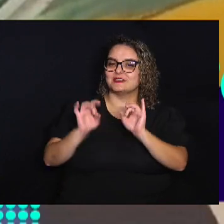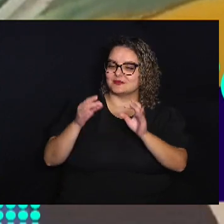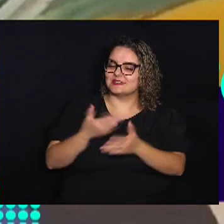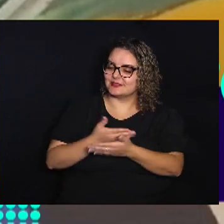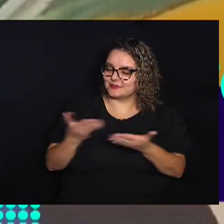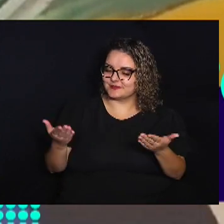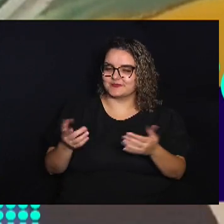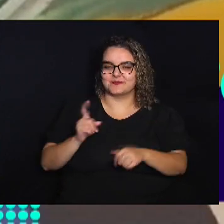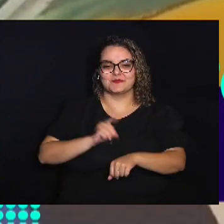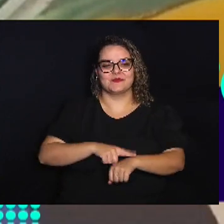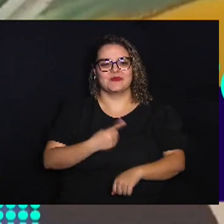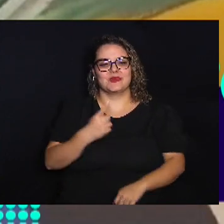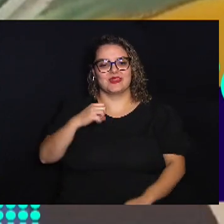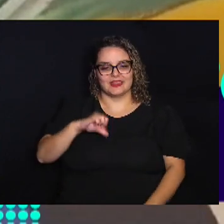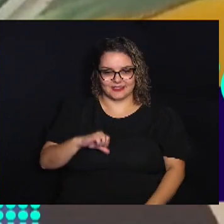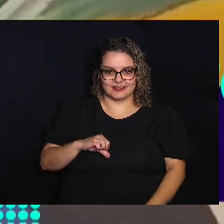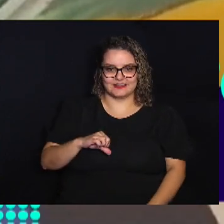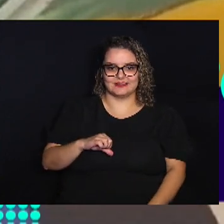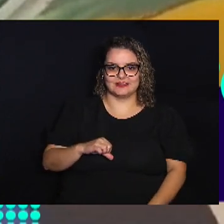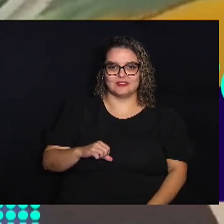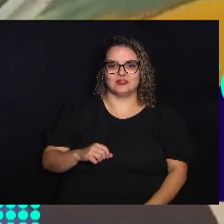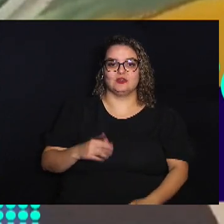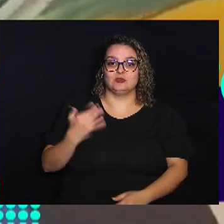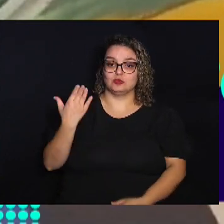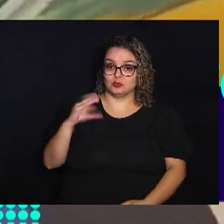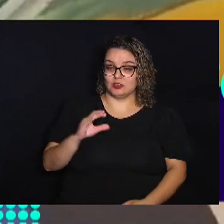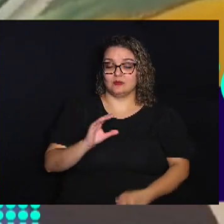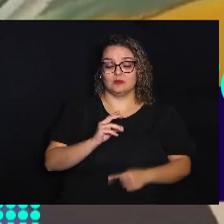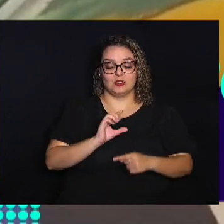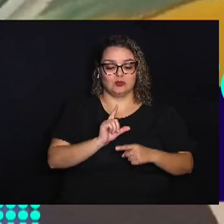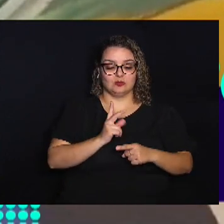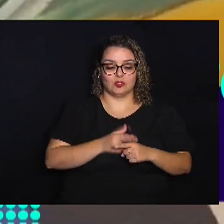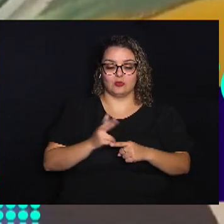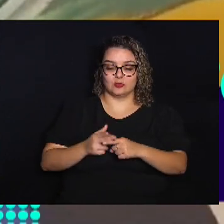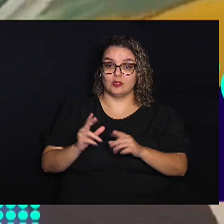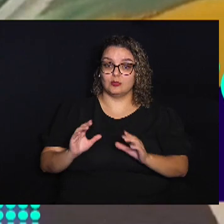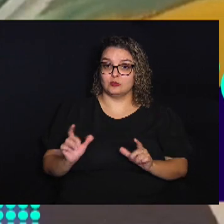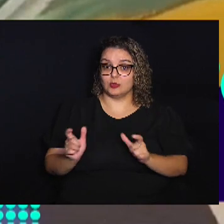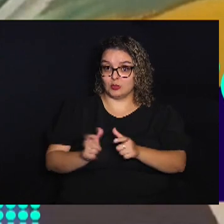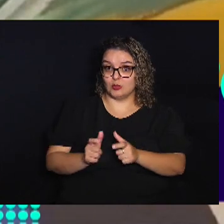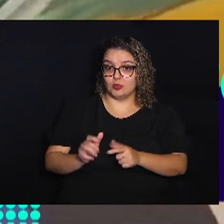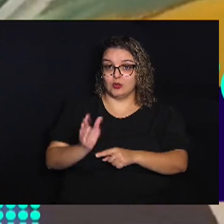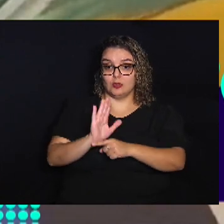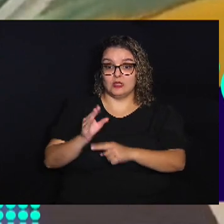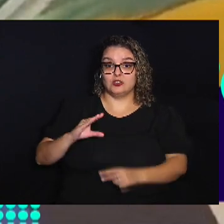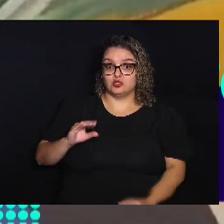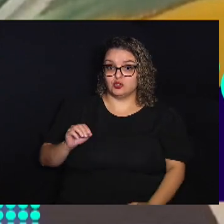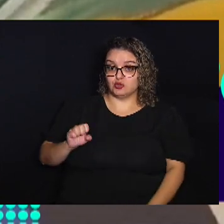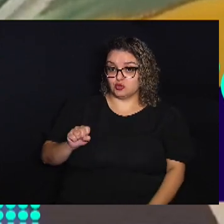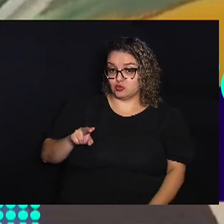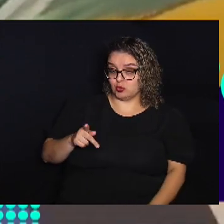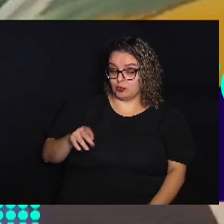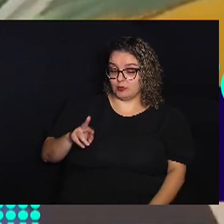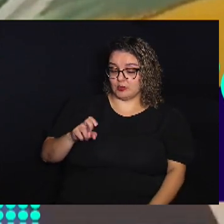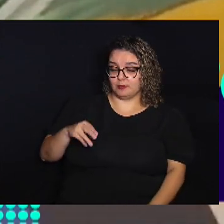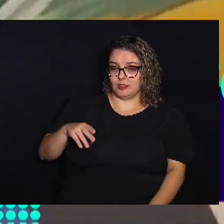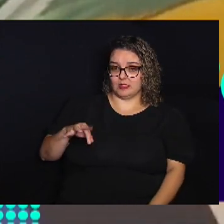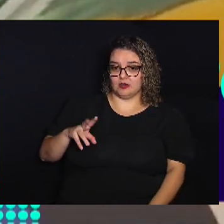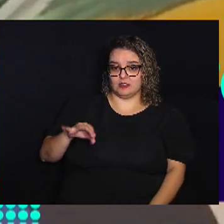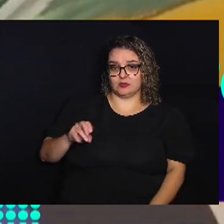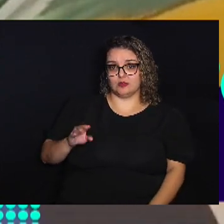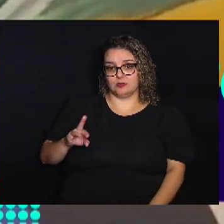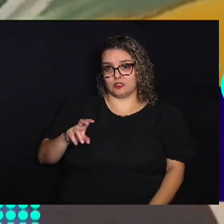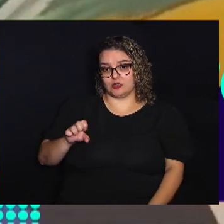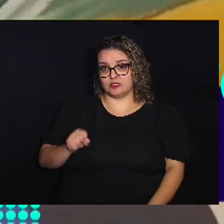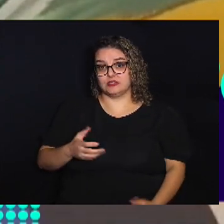Às 19 horas Programação de curtas-metragens E às 20 horas O filme Super Mario Bros Então Imperdível É de graça Convida